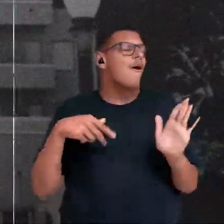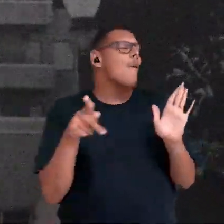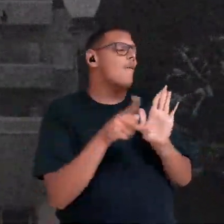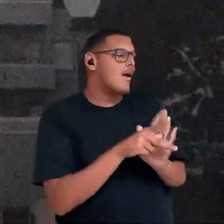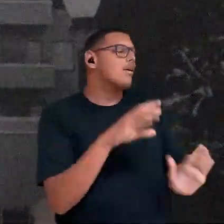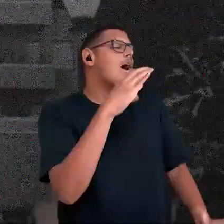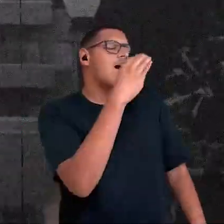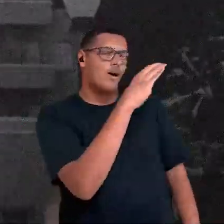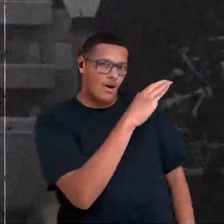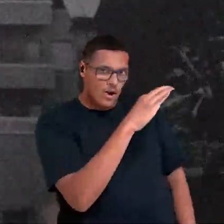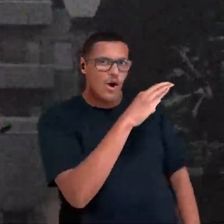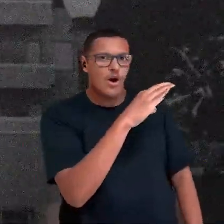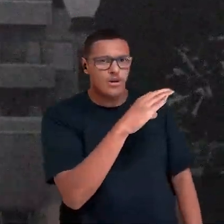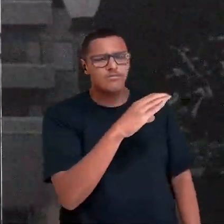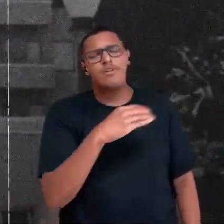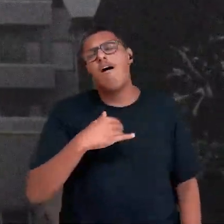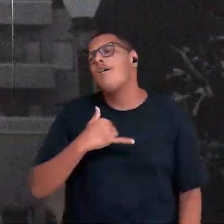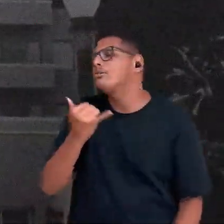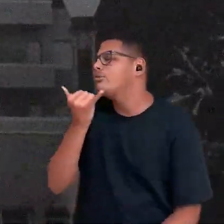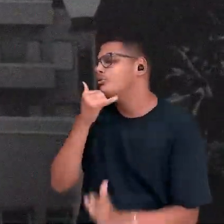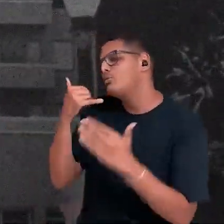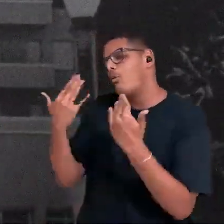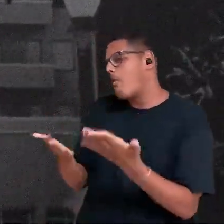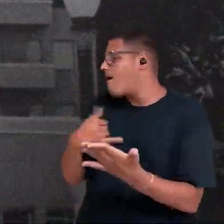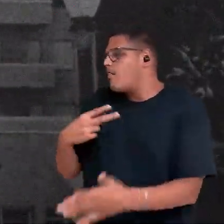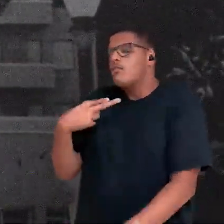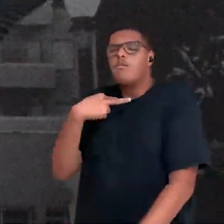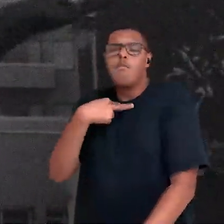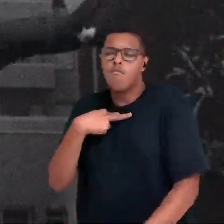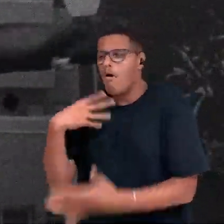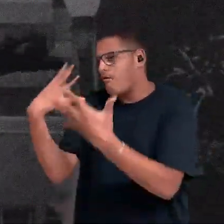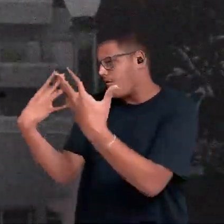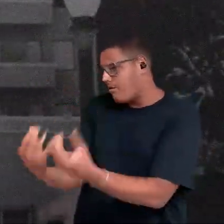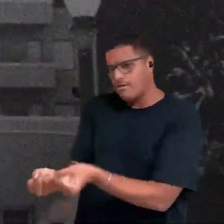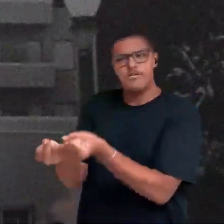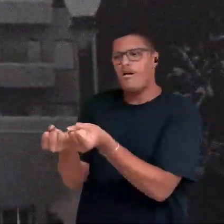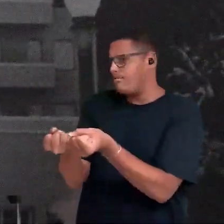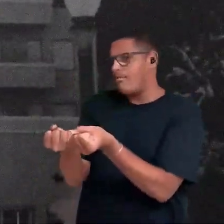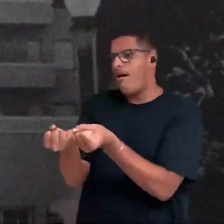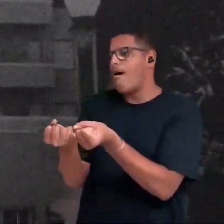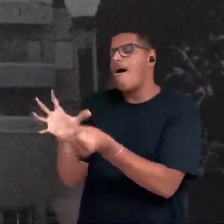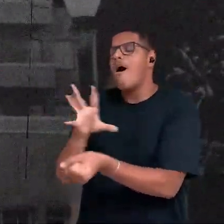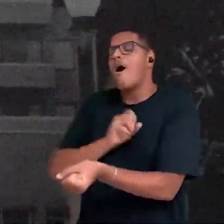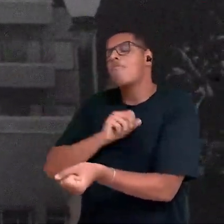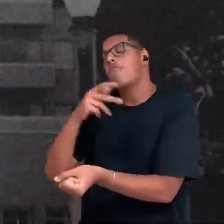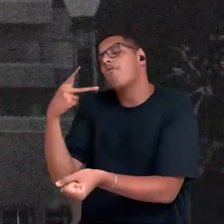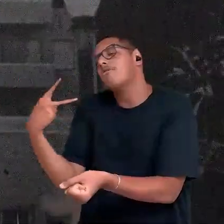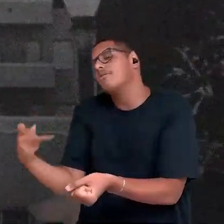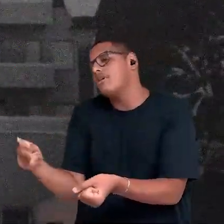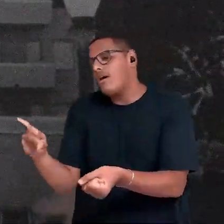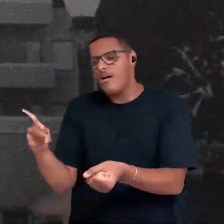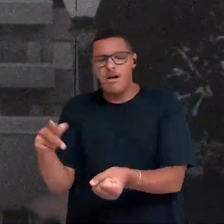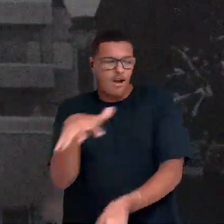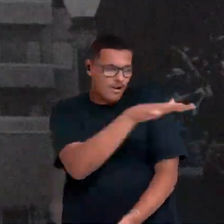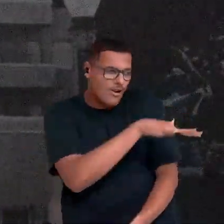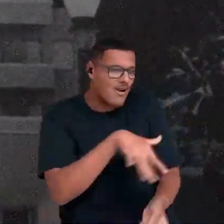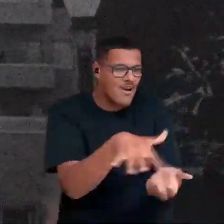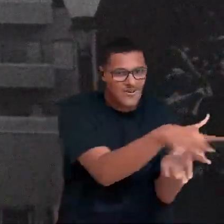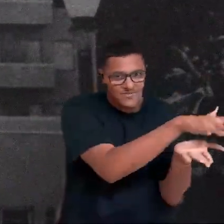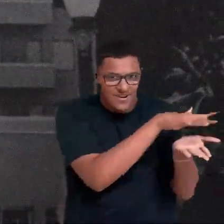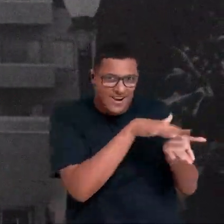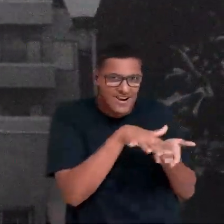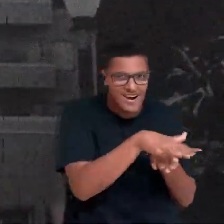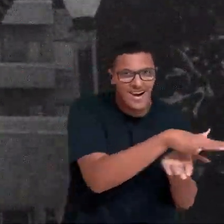eu sou de Niterói, sinto muito, mas não posso aceitar o seu amor. Na